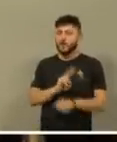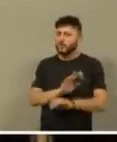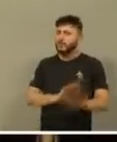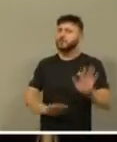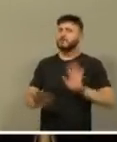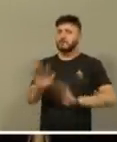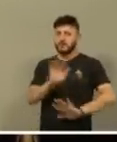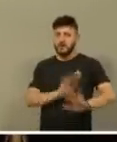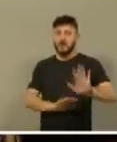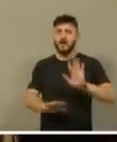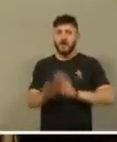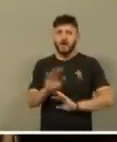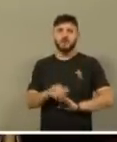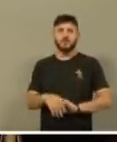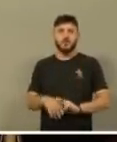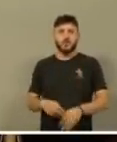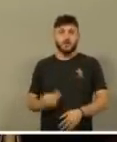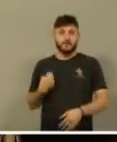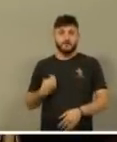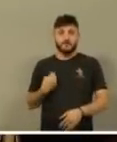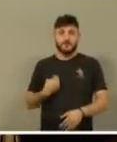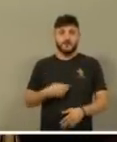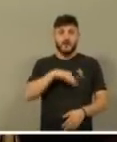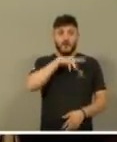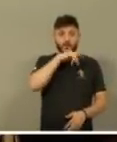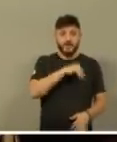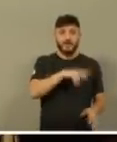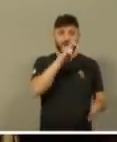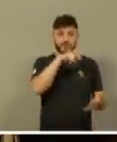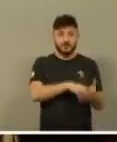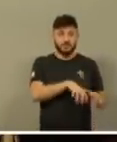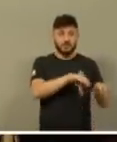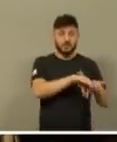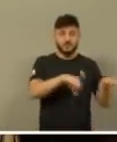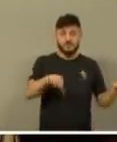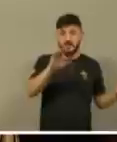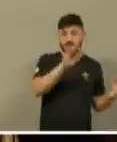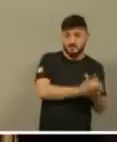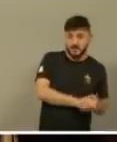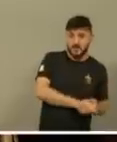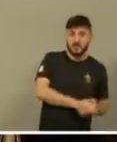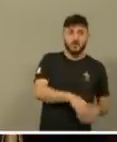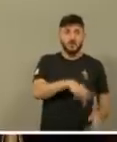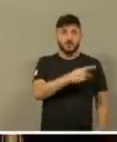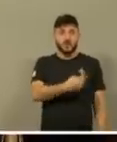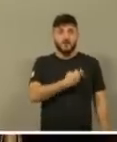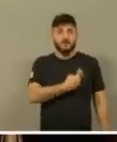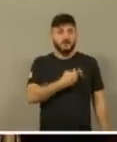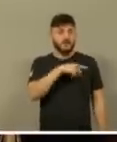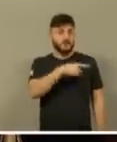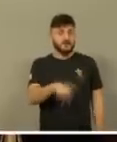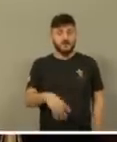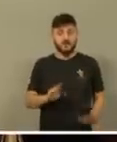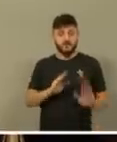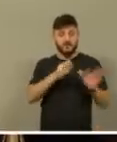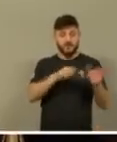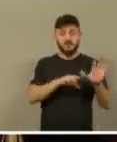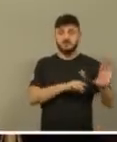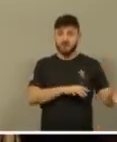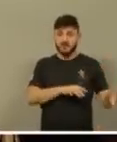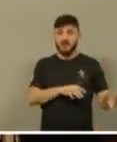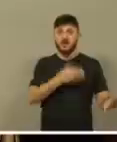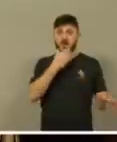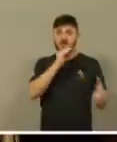te corroendo, está corroendo o teu casamento, mas você fez isso, vocês fizeram, o casal fez